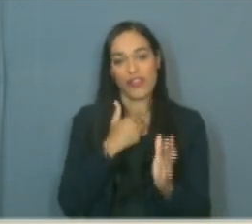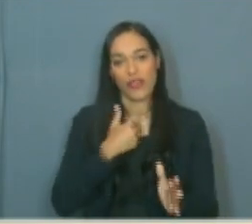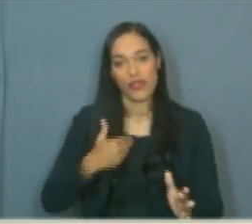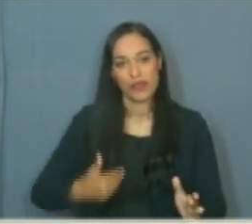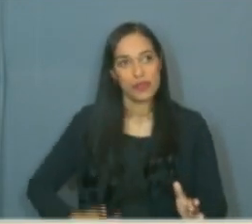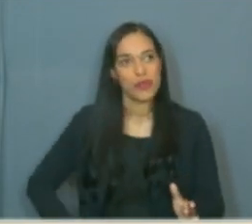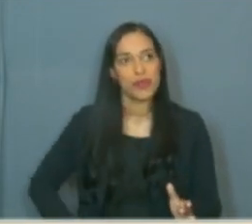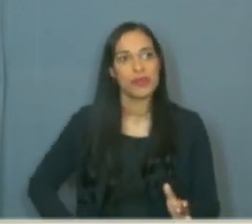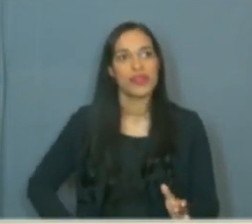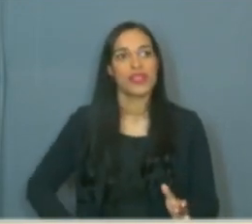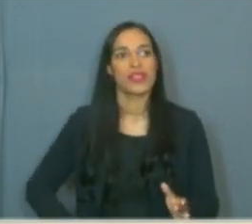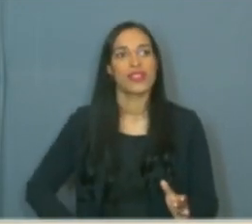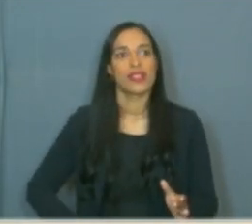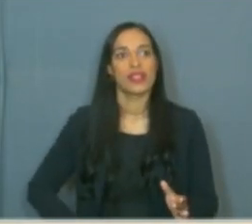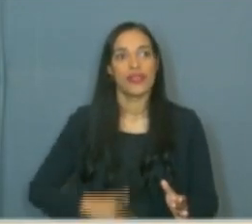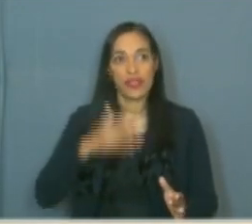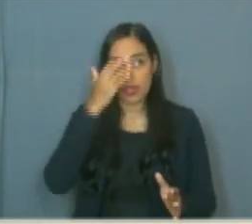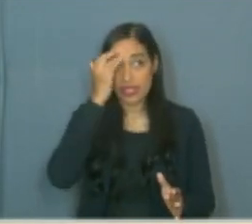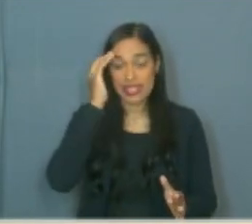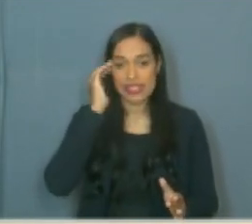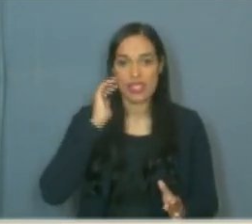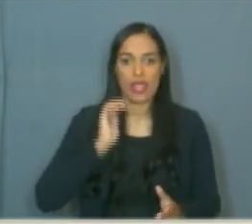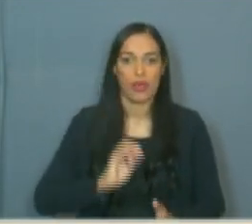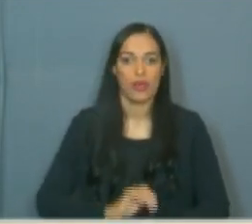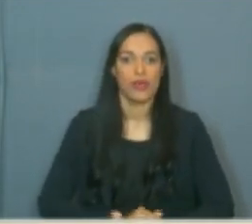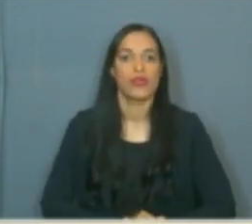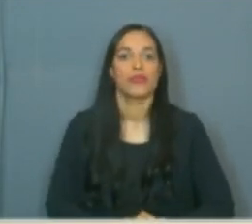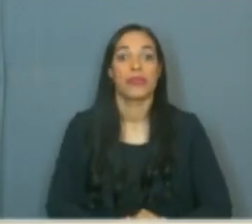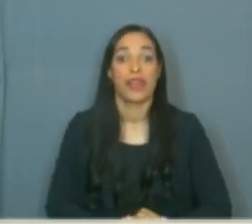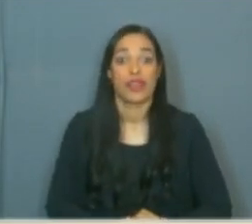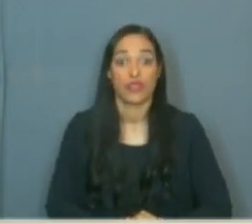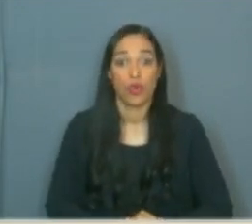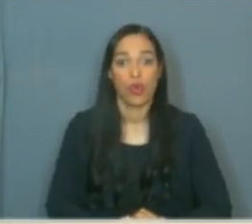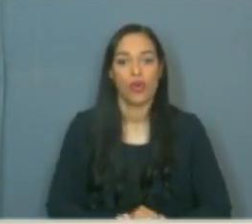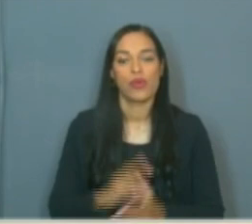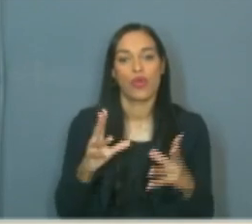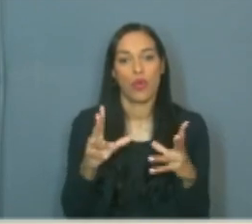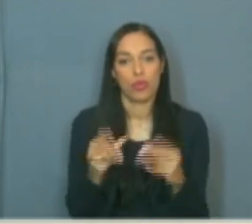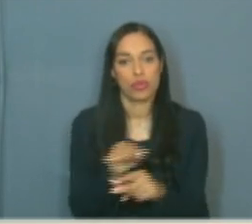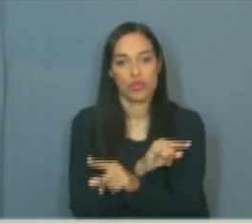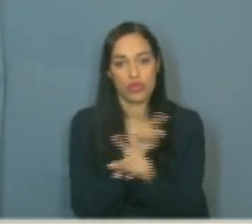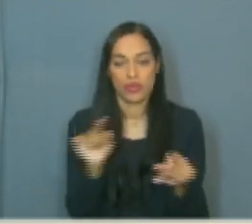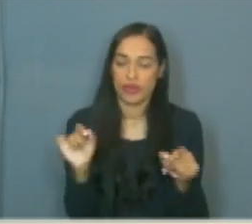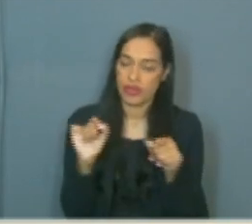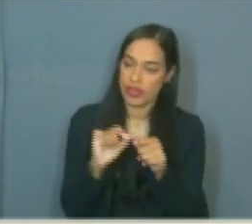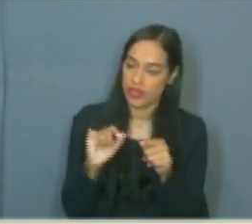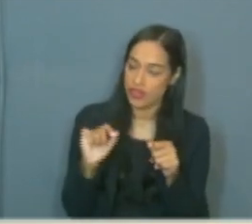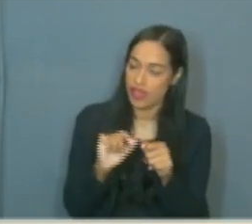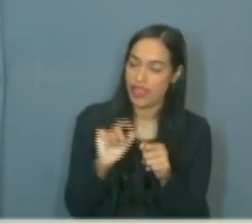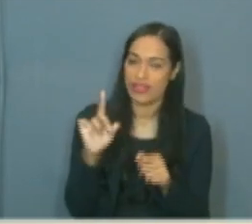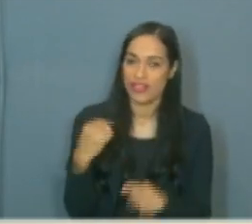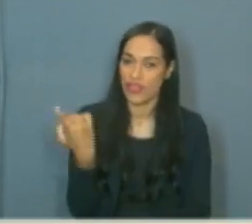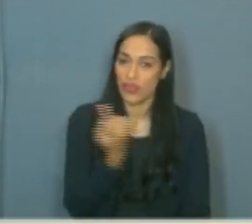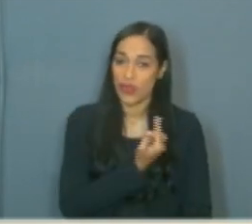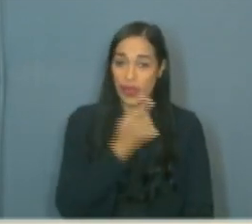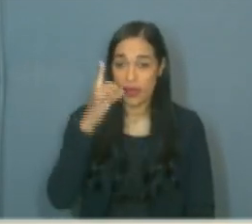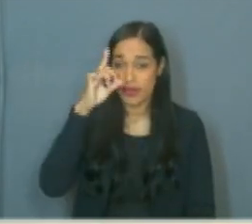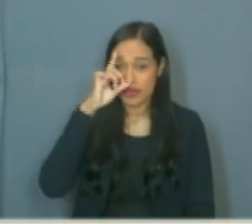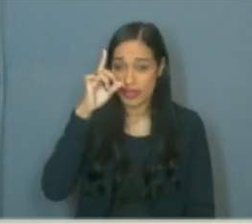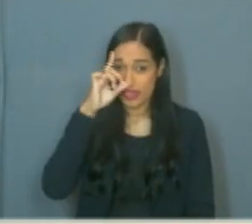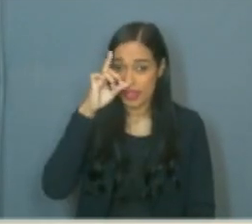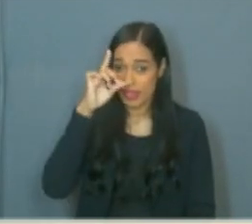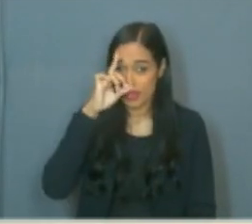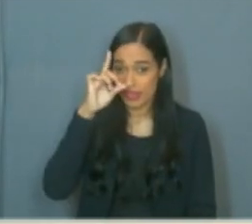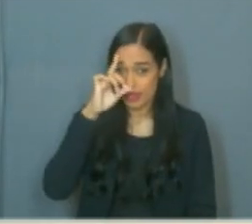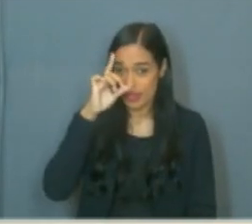da Casa José Mariano. Muito obrigada por tudo que vocês fazem no nosso dia a dia, por